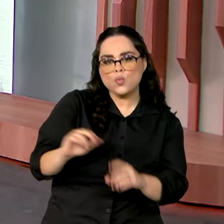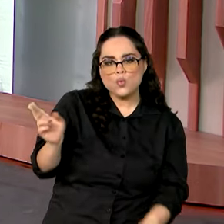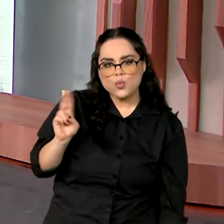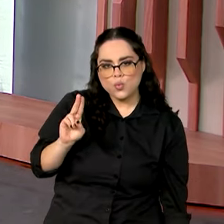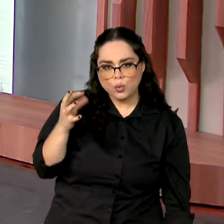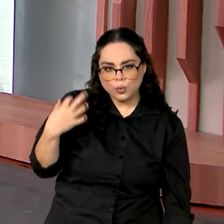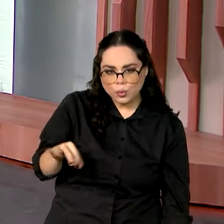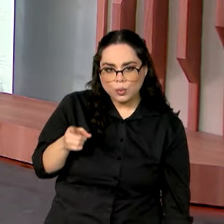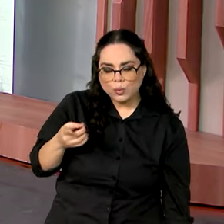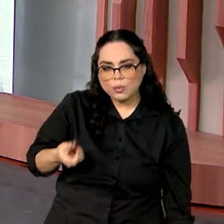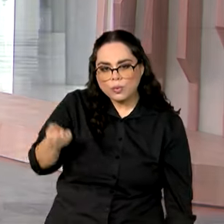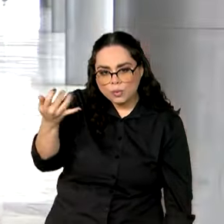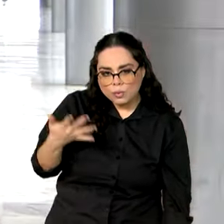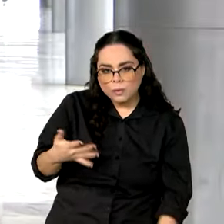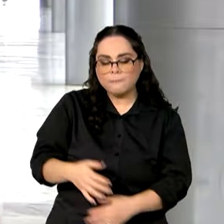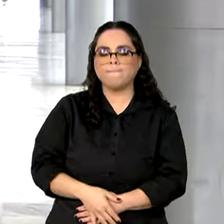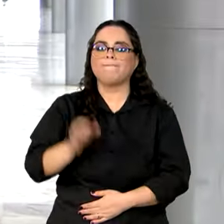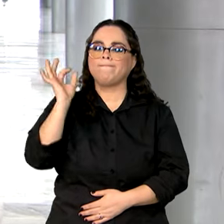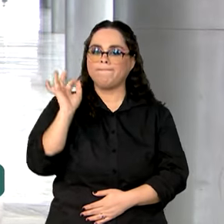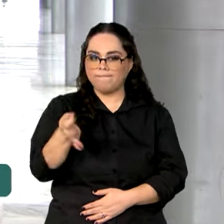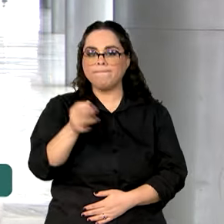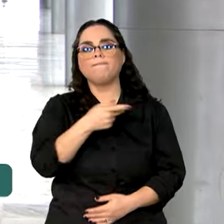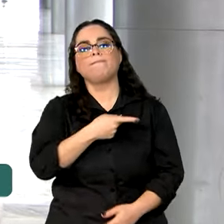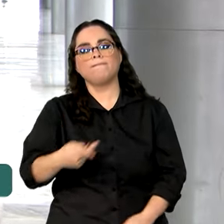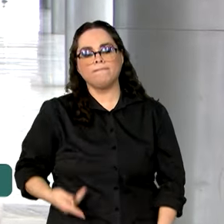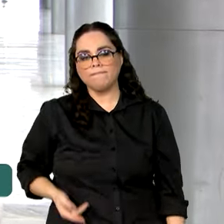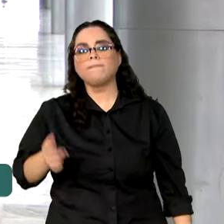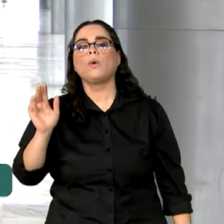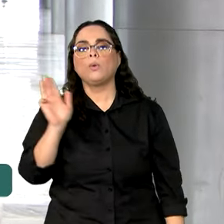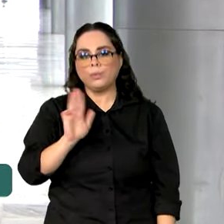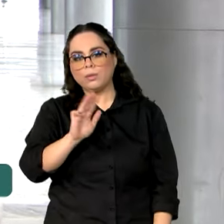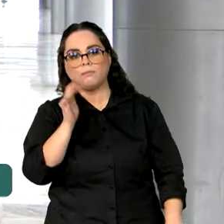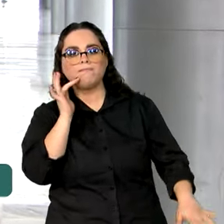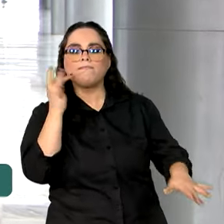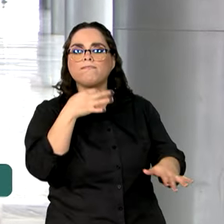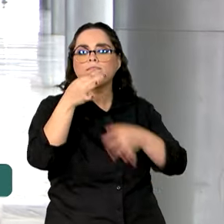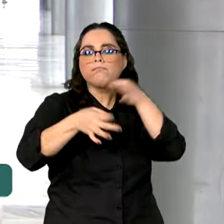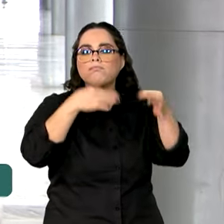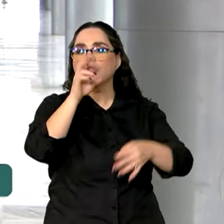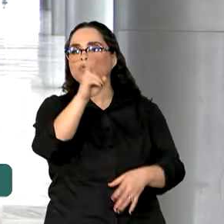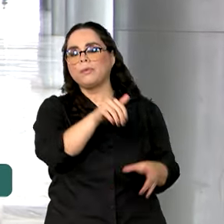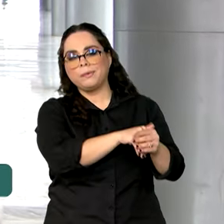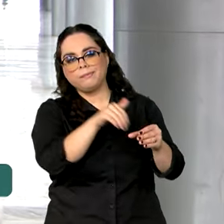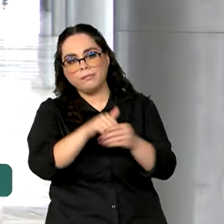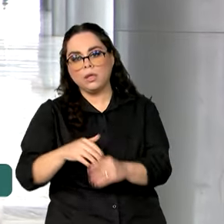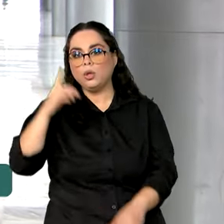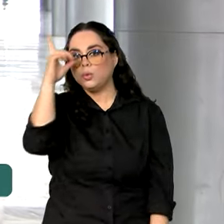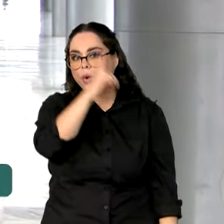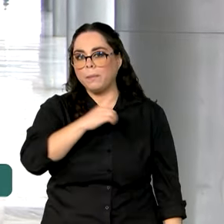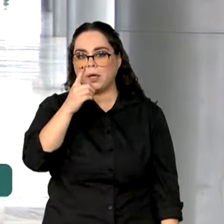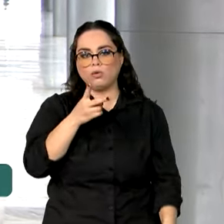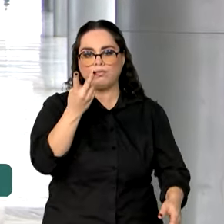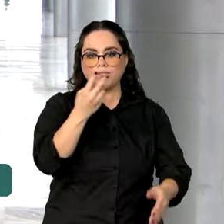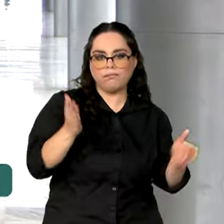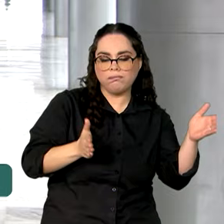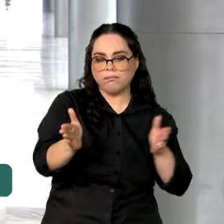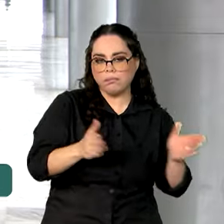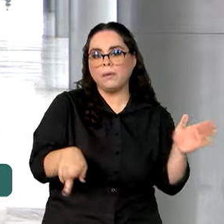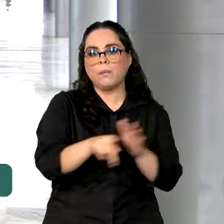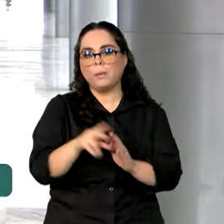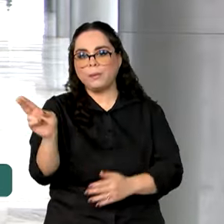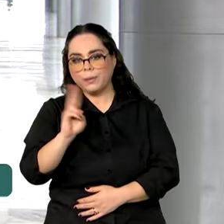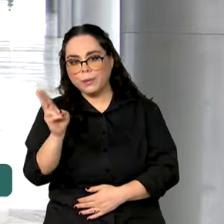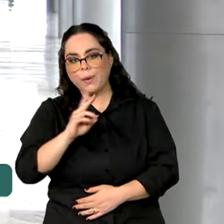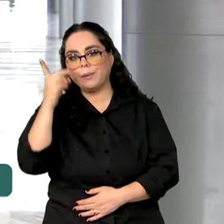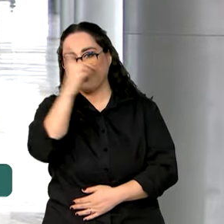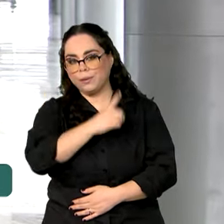Uruguai, não mesmo? Isso mesmo, Vanessa. O presidente Lula comentou sobre as eleições que ocorreram neste domingo, o segundo turno das eleições no Uruguai, que ocorreu